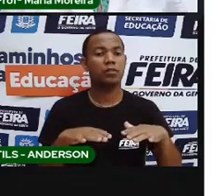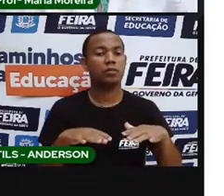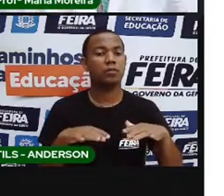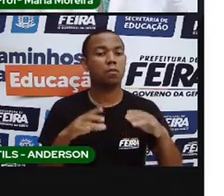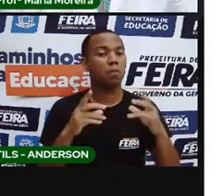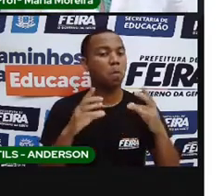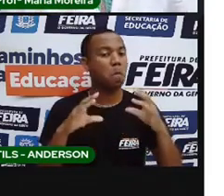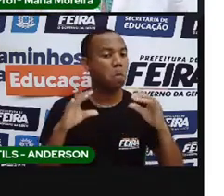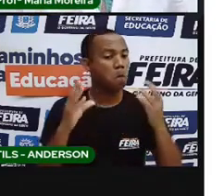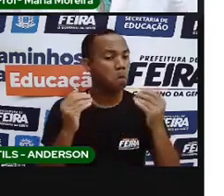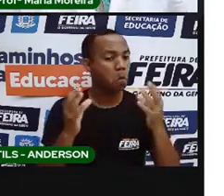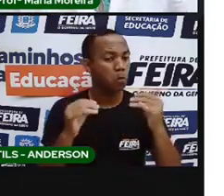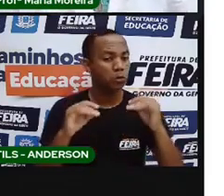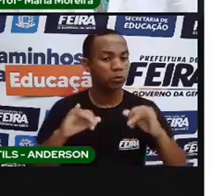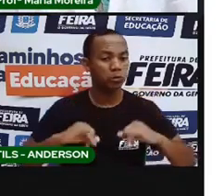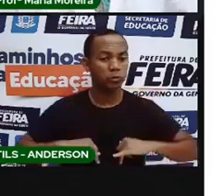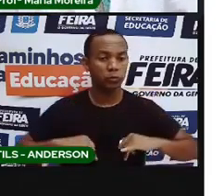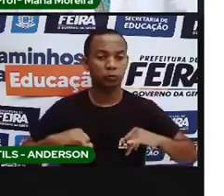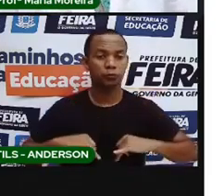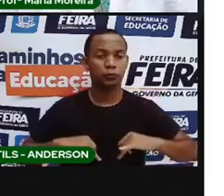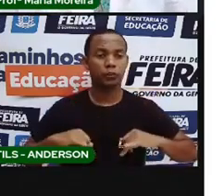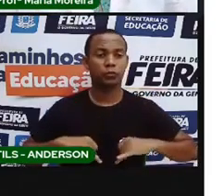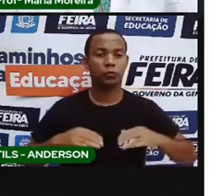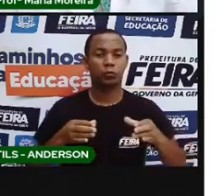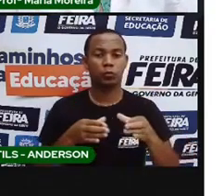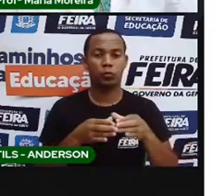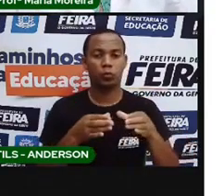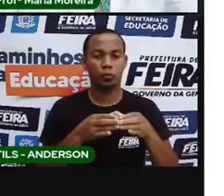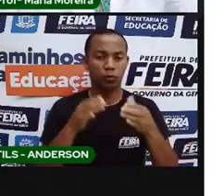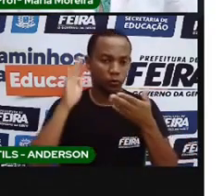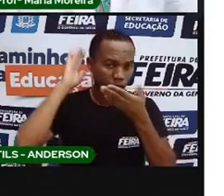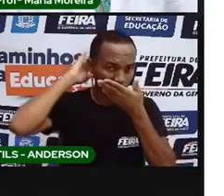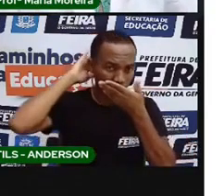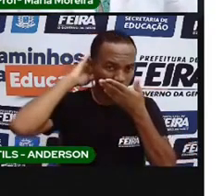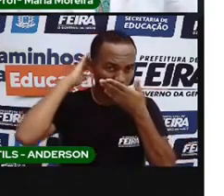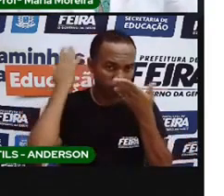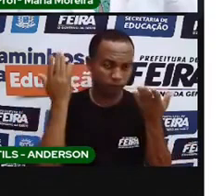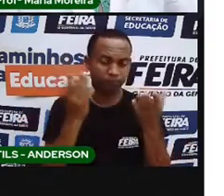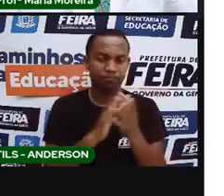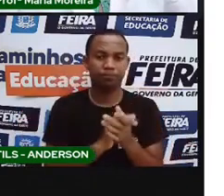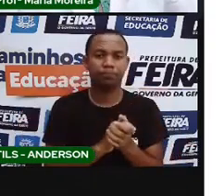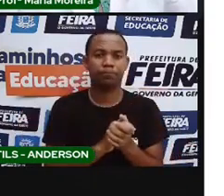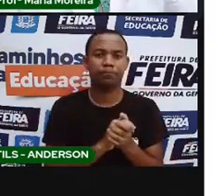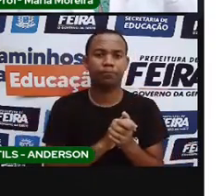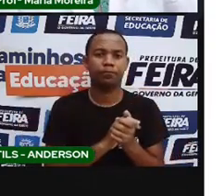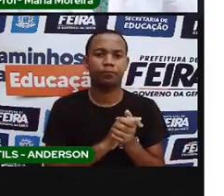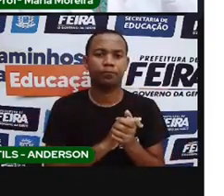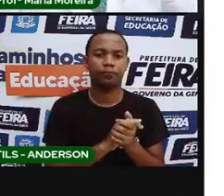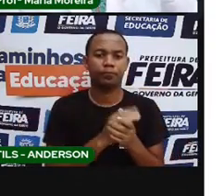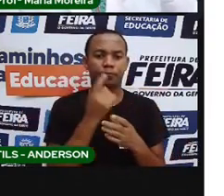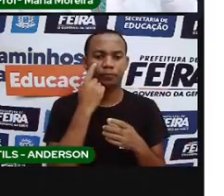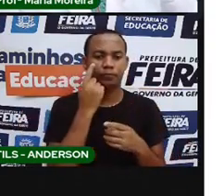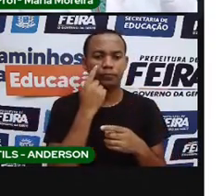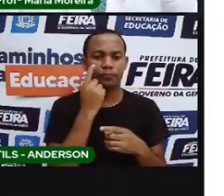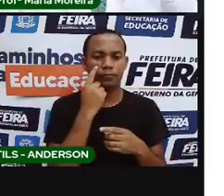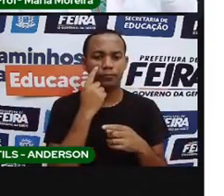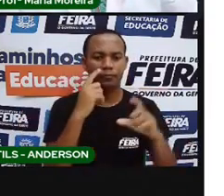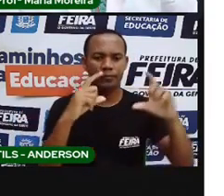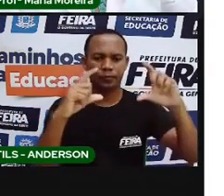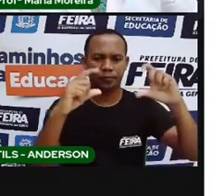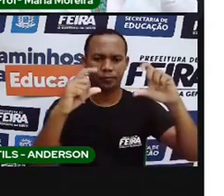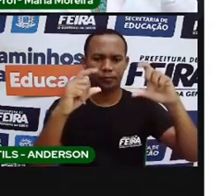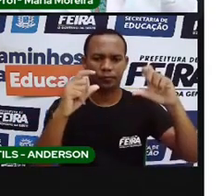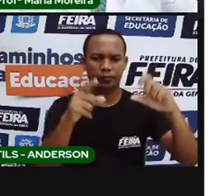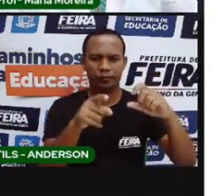dolorosa e custosa para quem? Para os indígenas, né? Vamos lá. A imagem aí, na verdade,